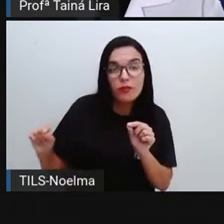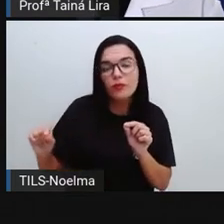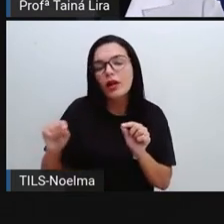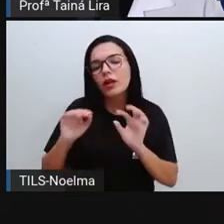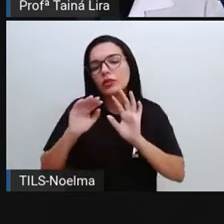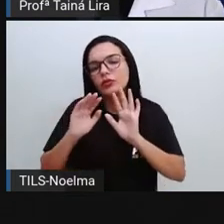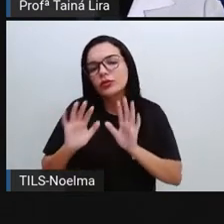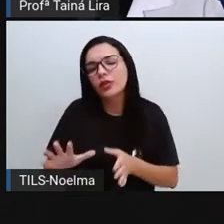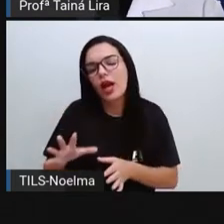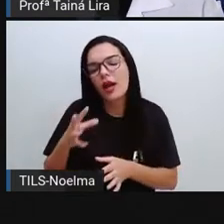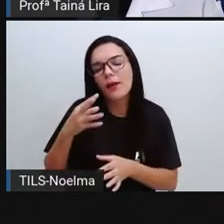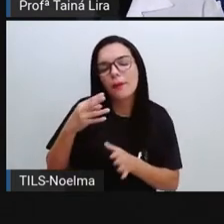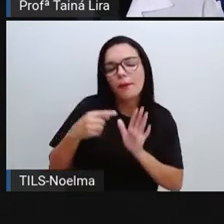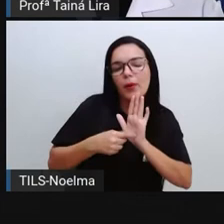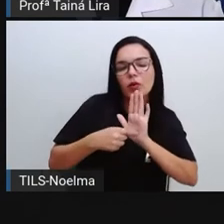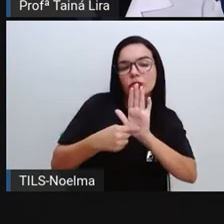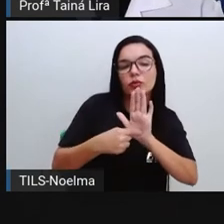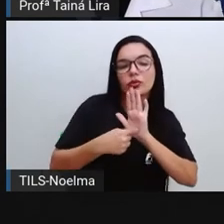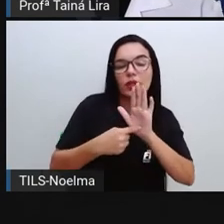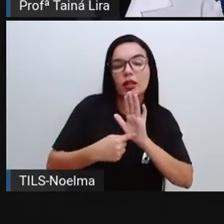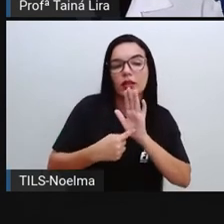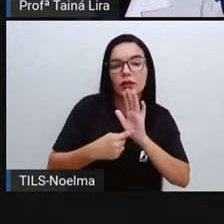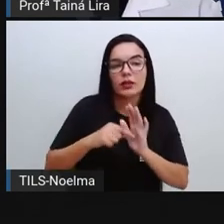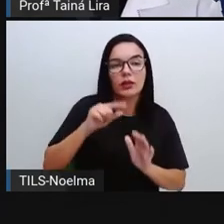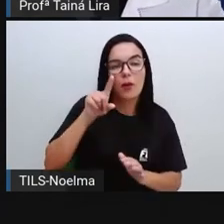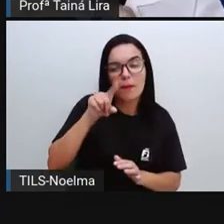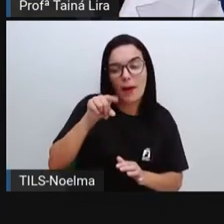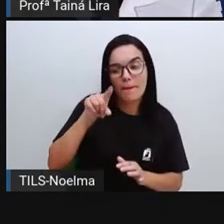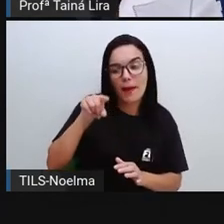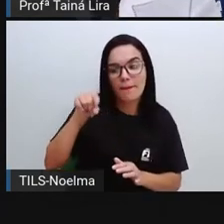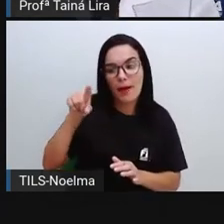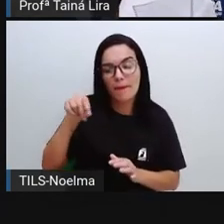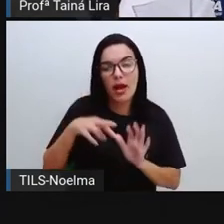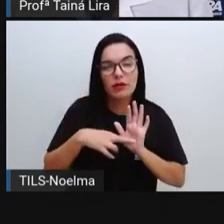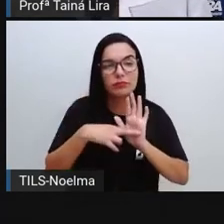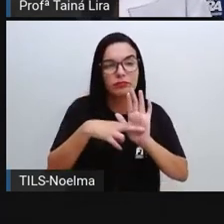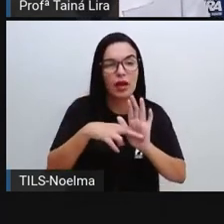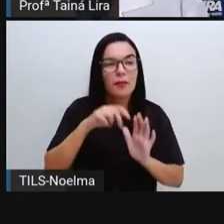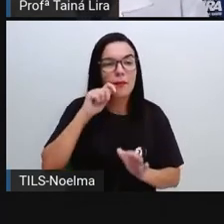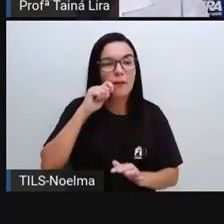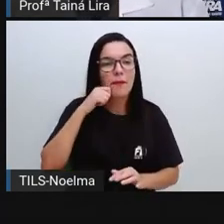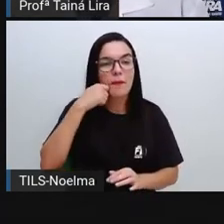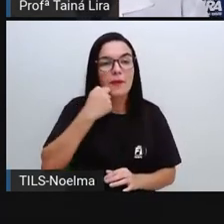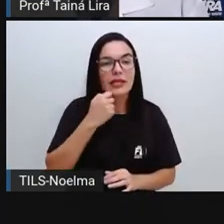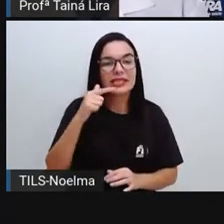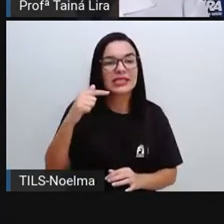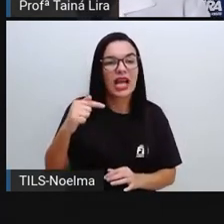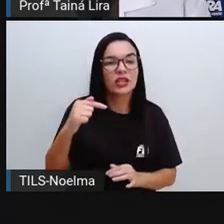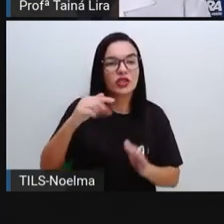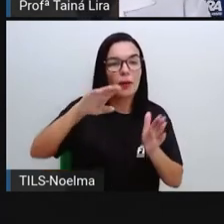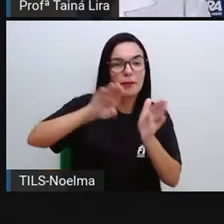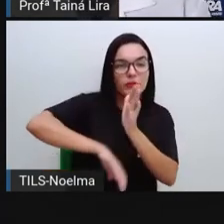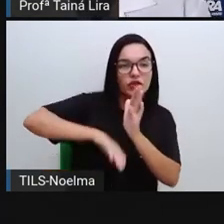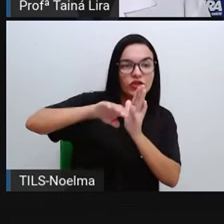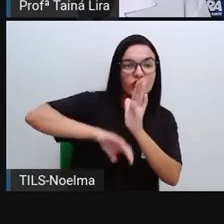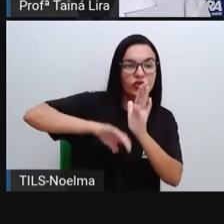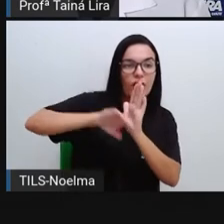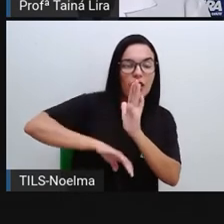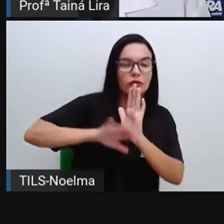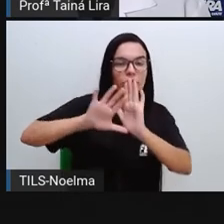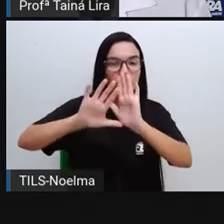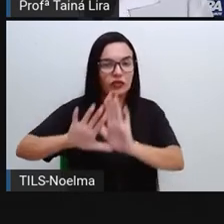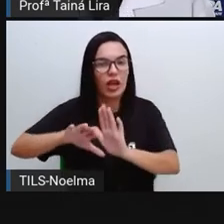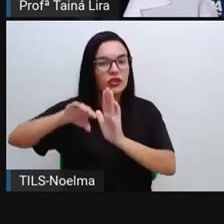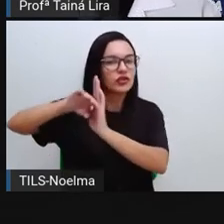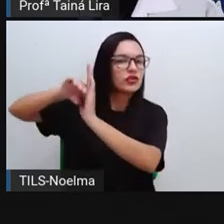tá embaixo dos palitinhos que representam os 7 pães que vão ser retirados. Então, eu já tirei